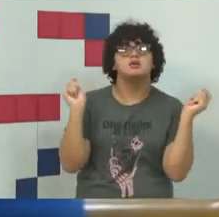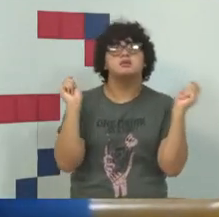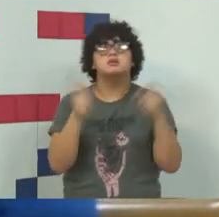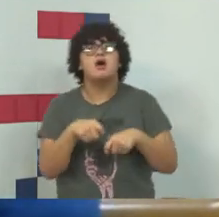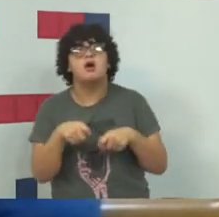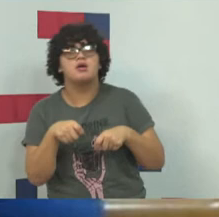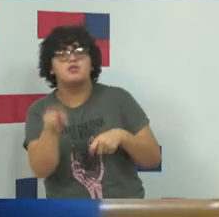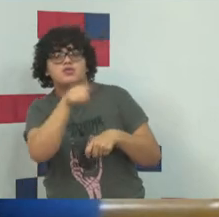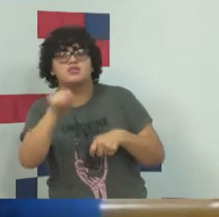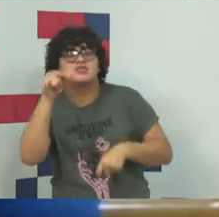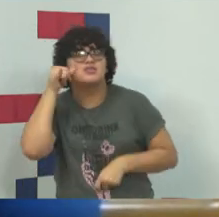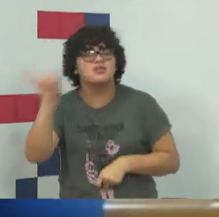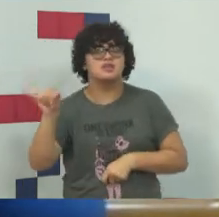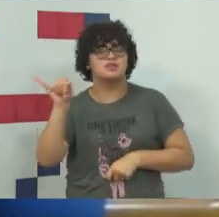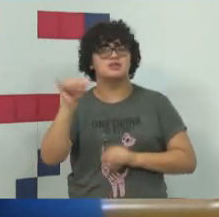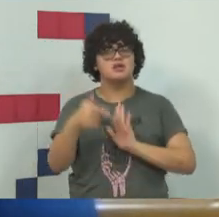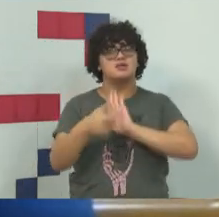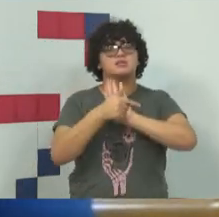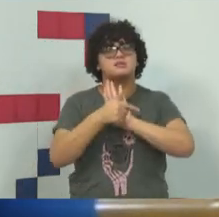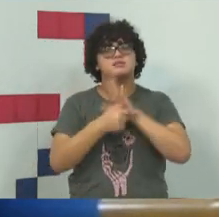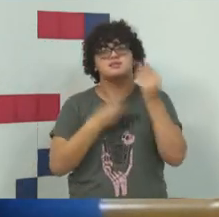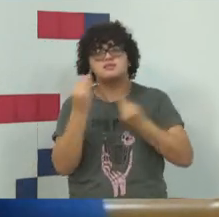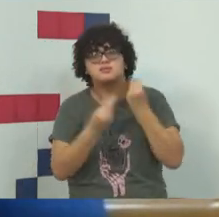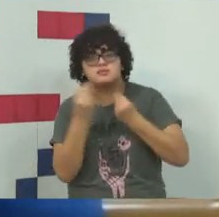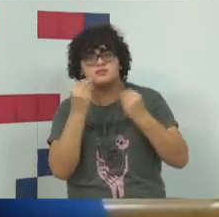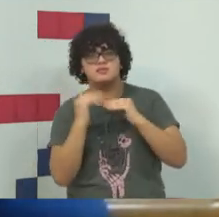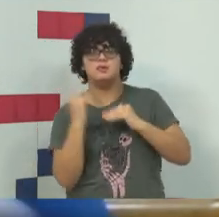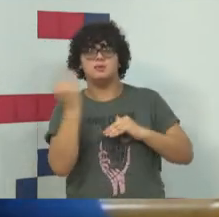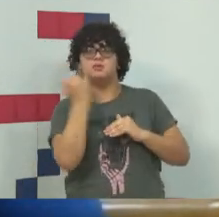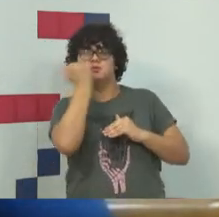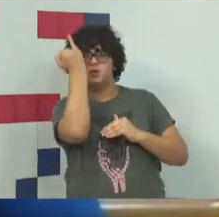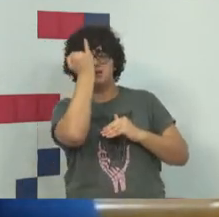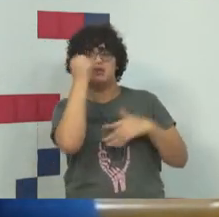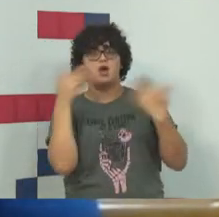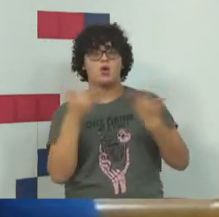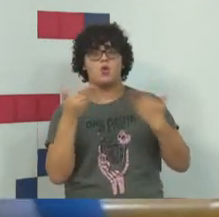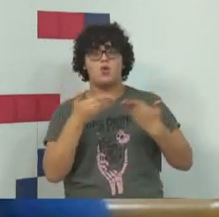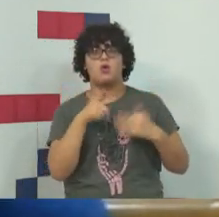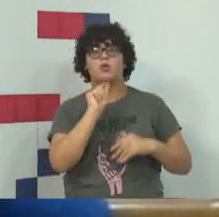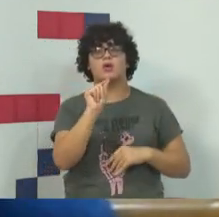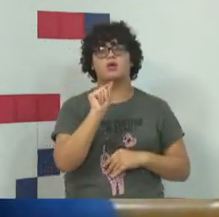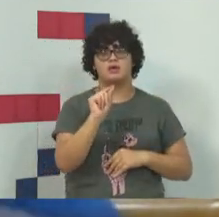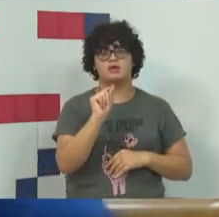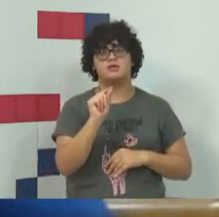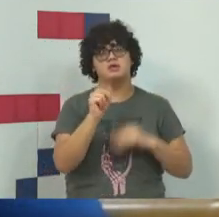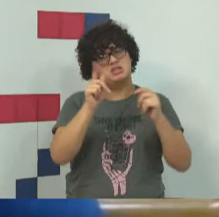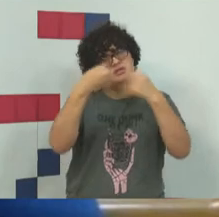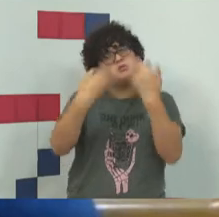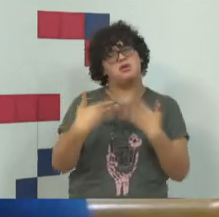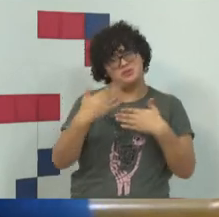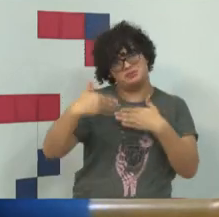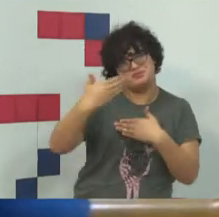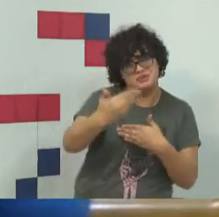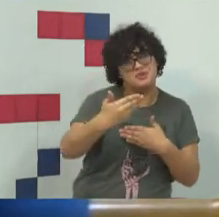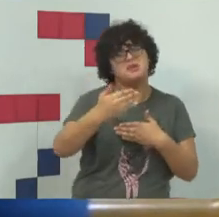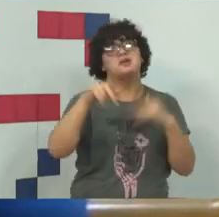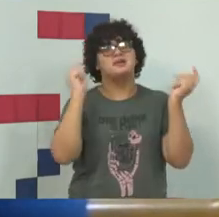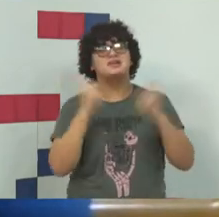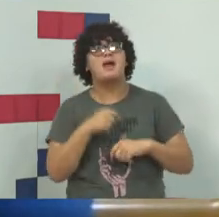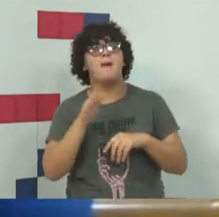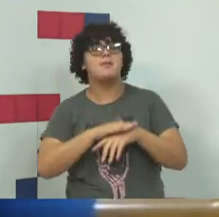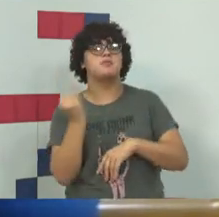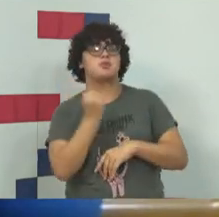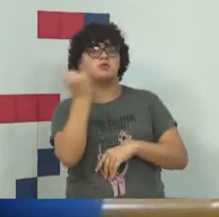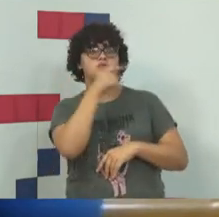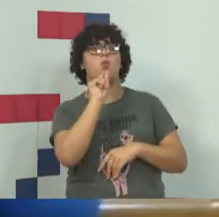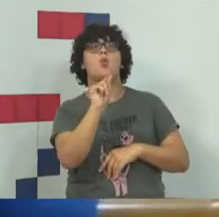evitar um crime mais importante do que penas duras, né, como eu disse, ainda assim, eu acho que elas são importantes,